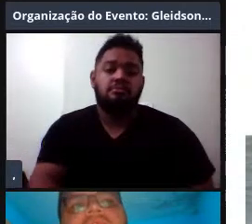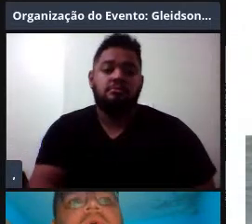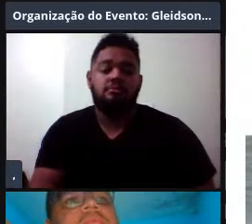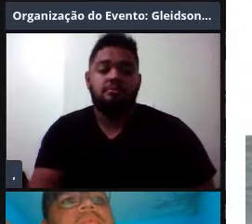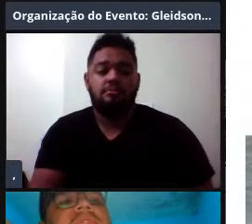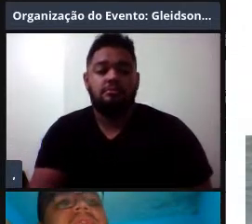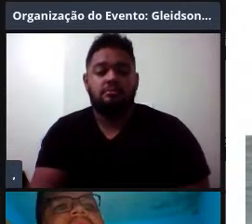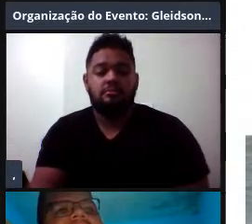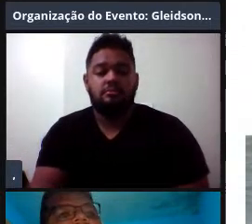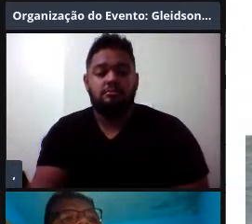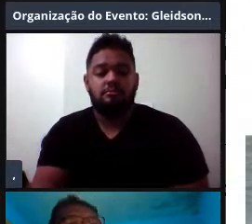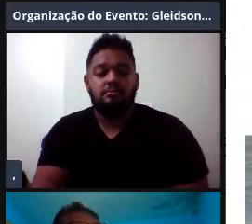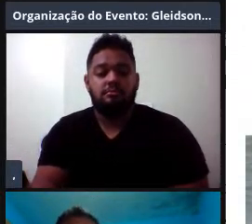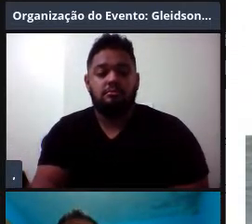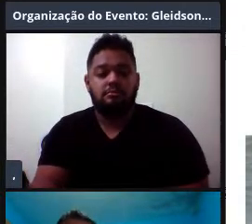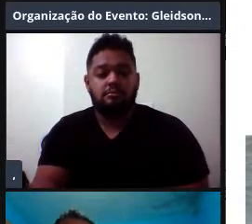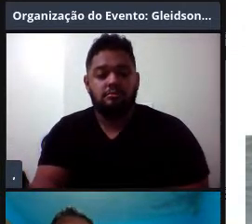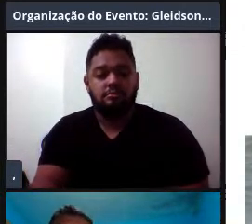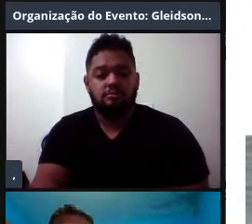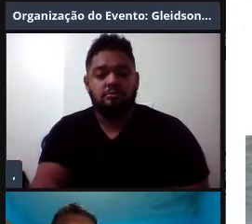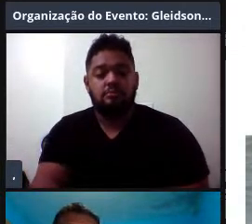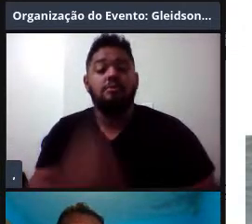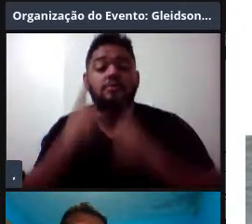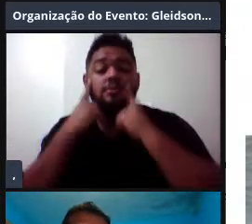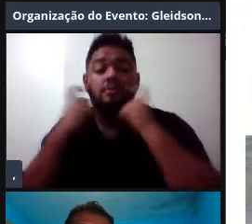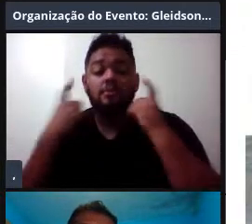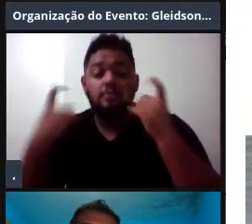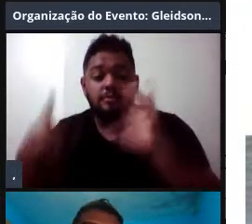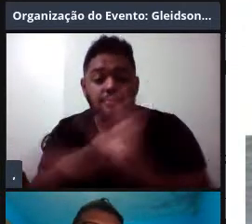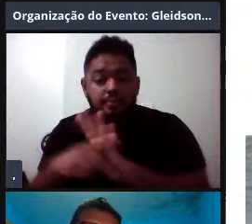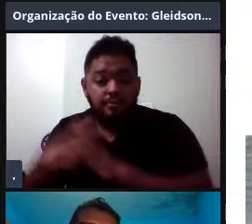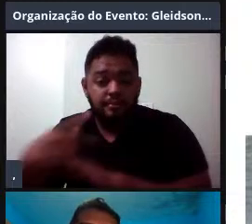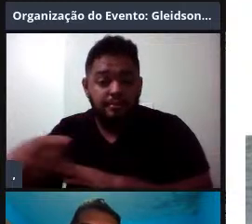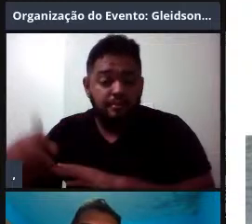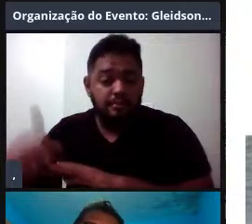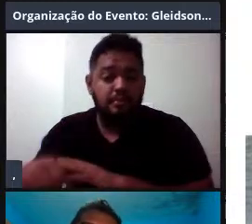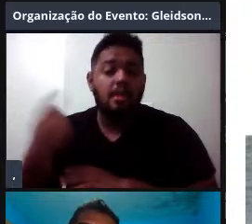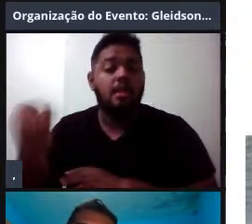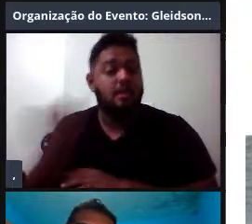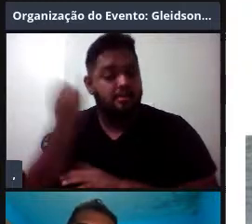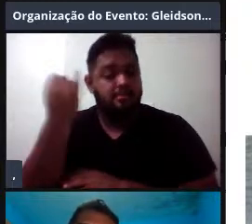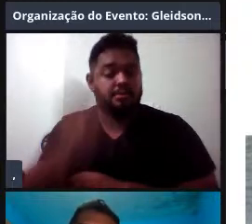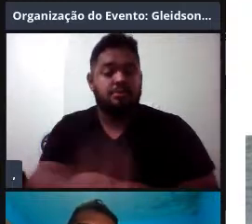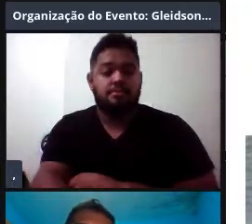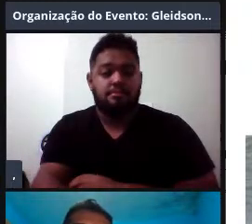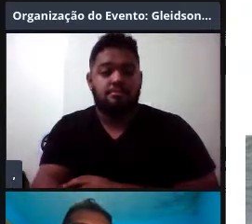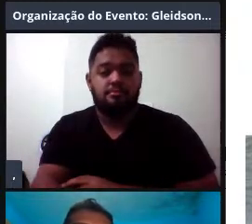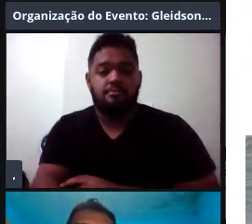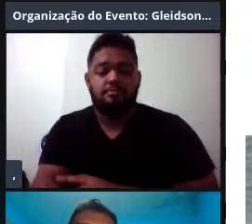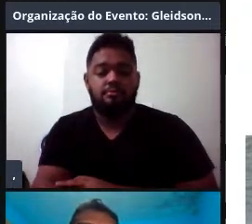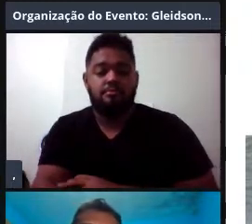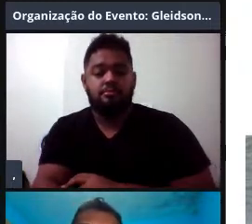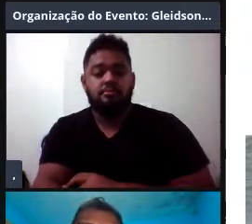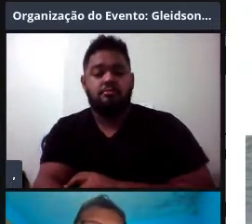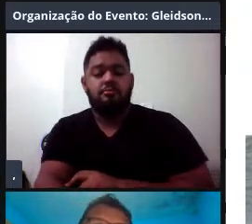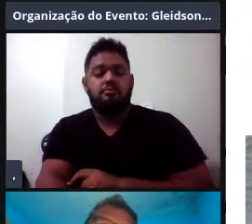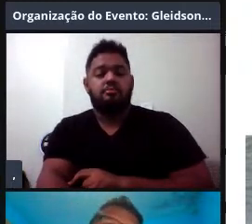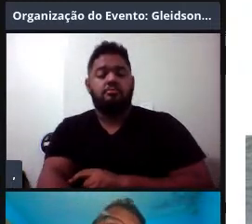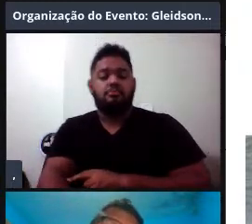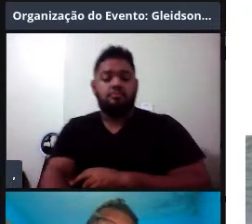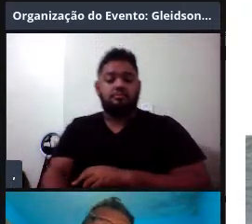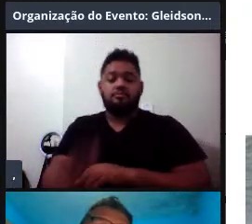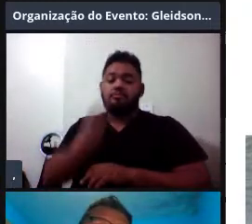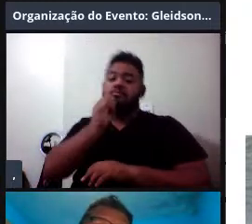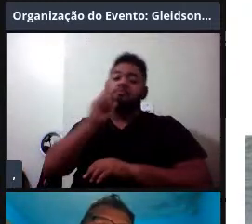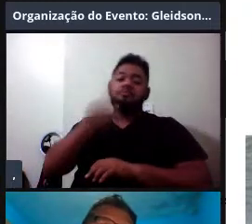E o som para os cetáceos é extremamente importante, porque, pensem em vocês, quando eles foram, quando os ancestrais, eles evoluíram da Terra e foram